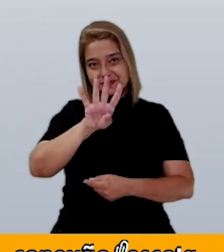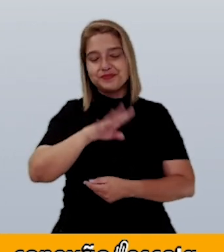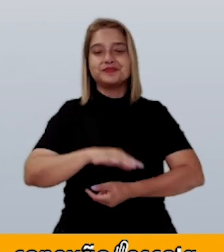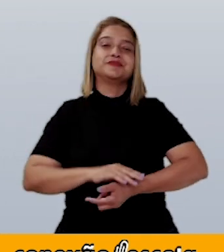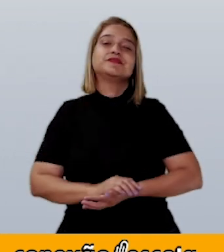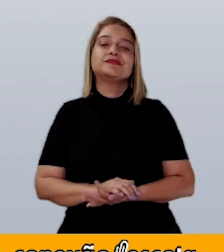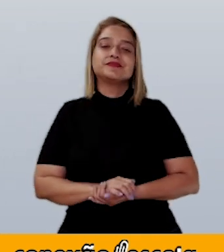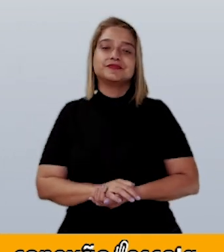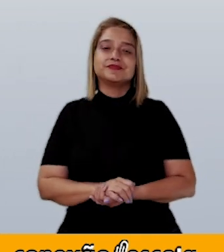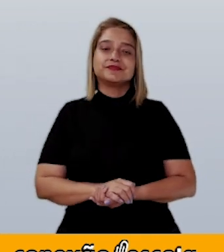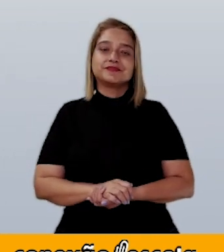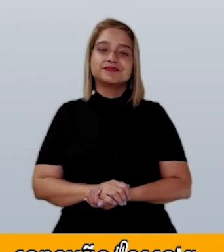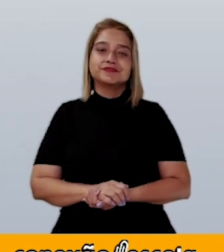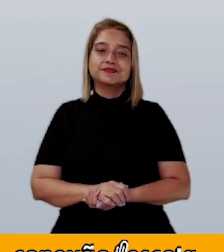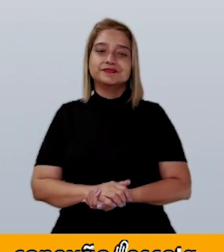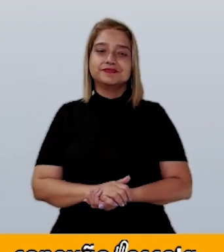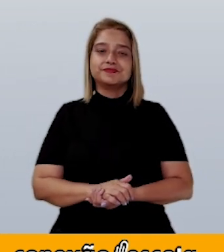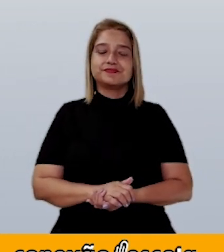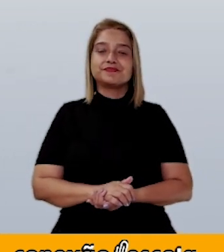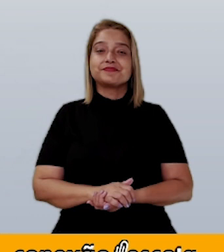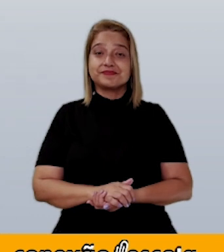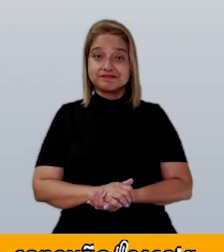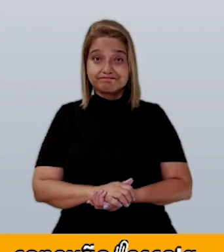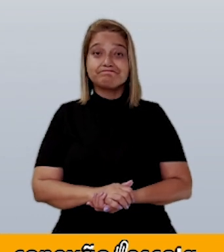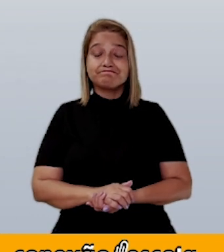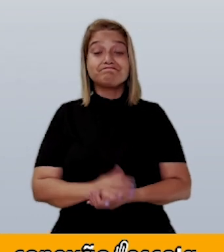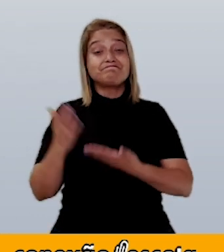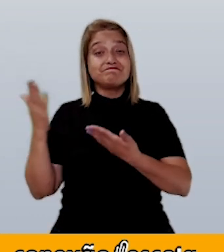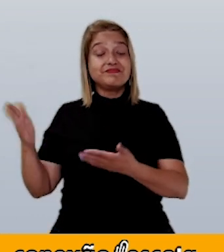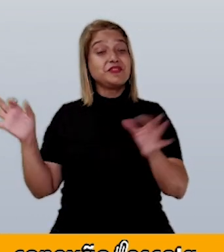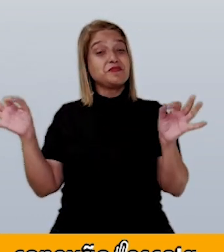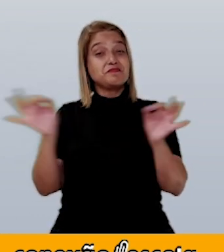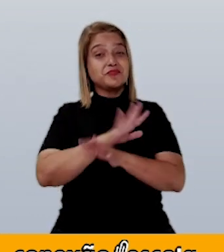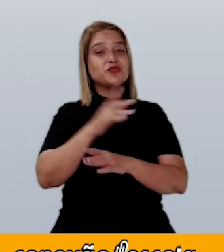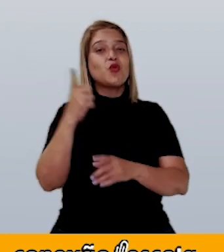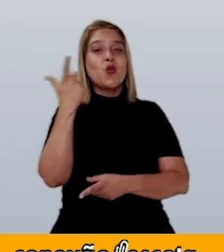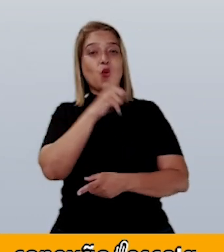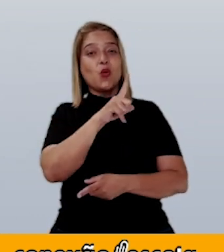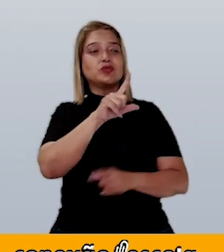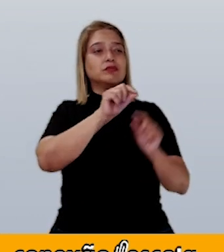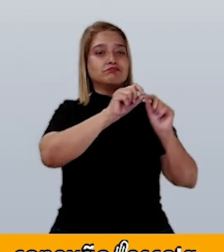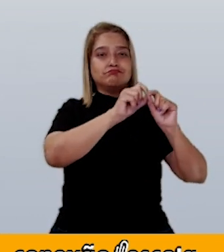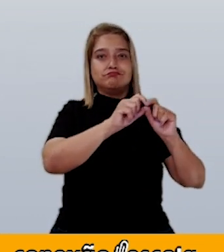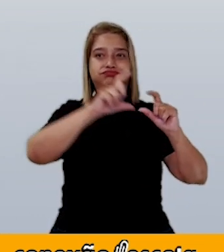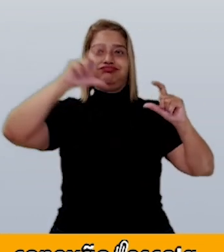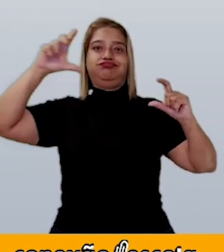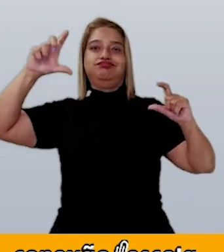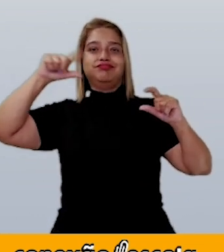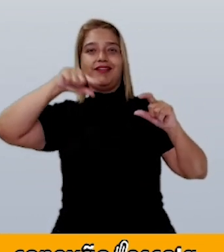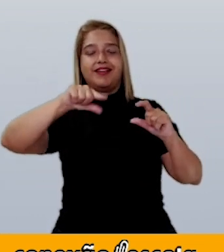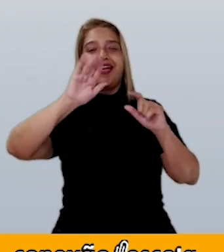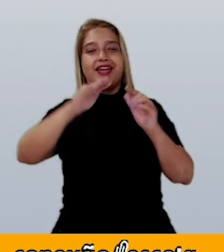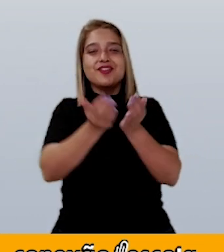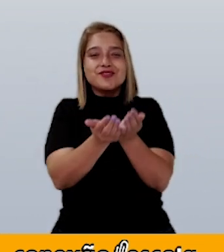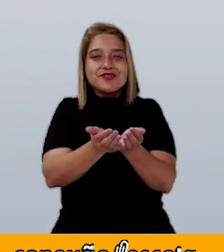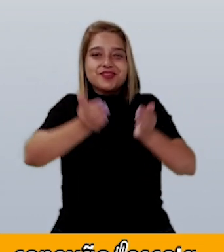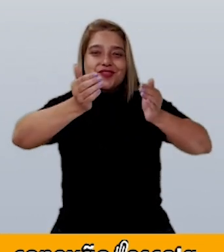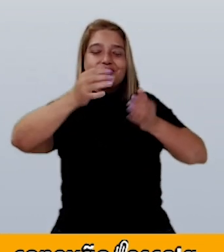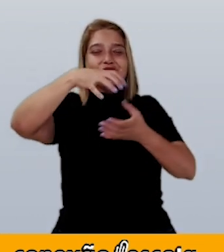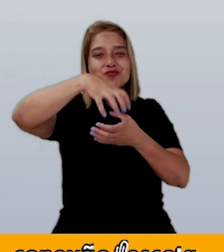Quatro em cada linha. Assim, nós ampliamos a figura do cupcake